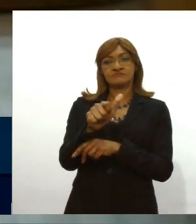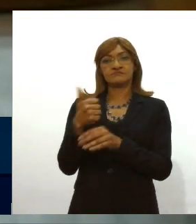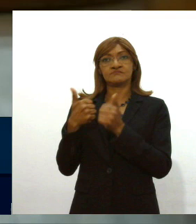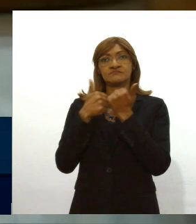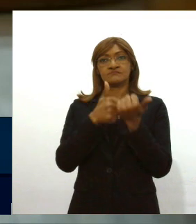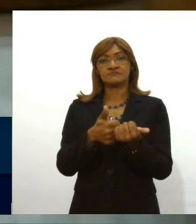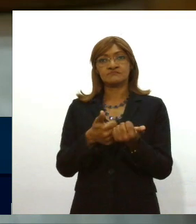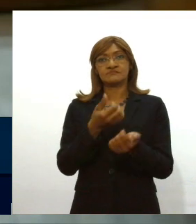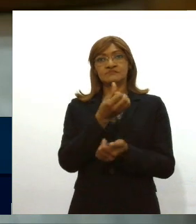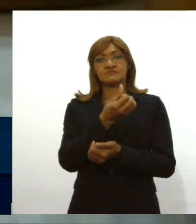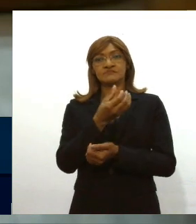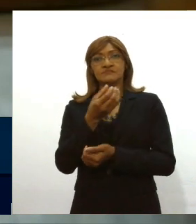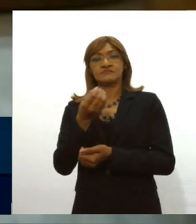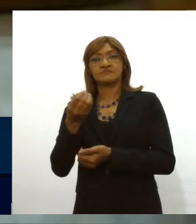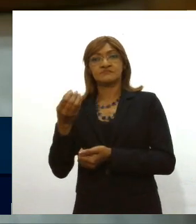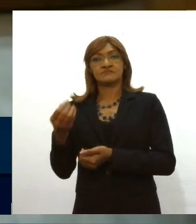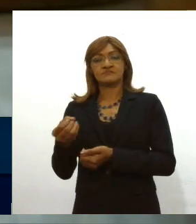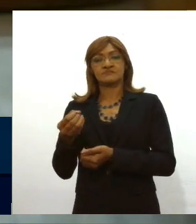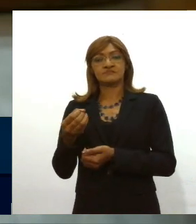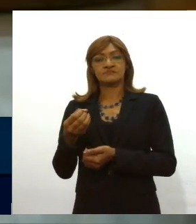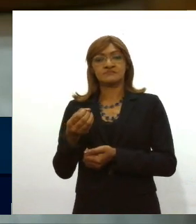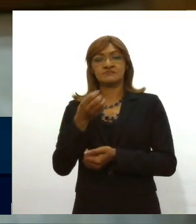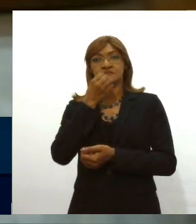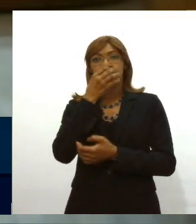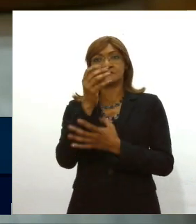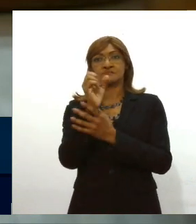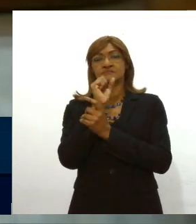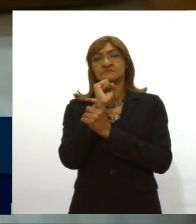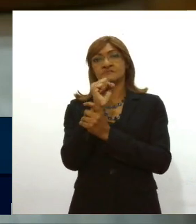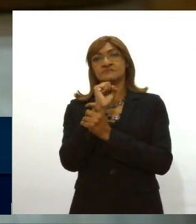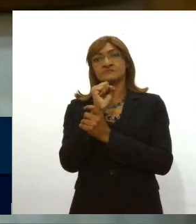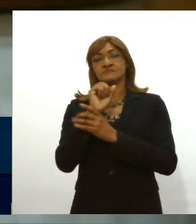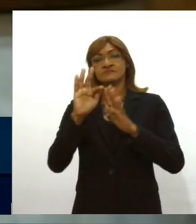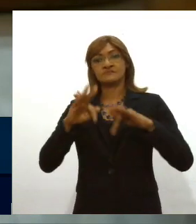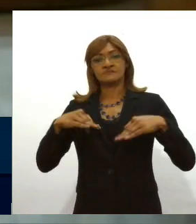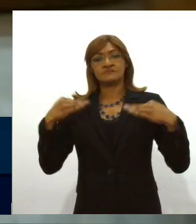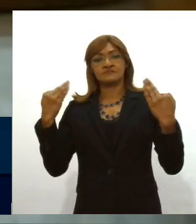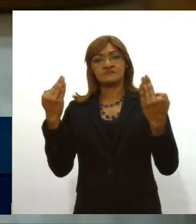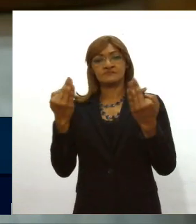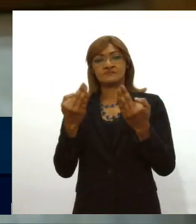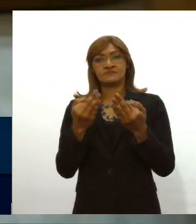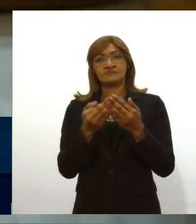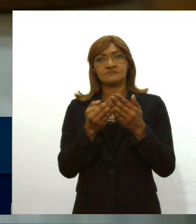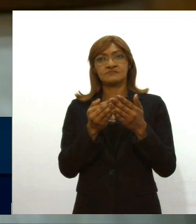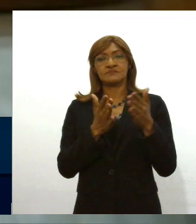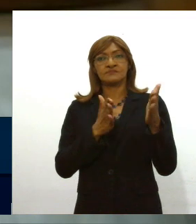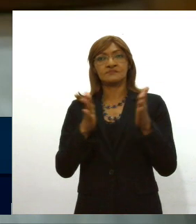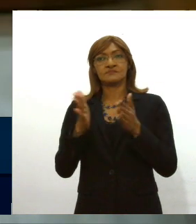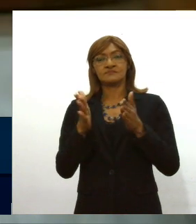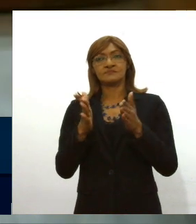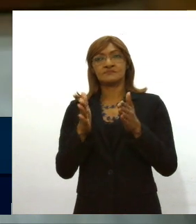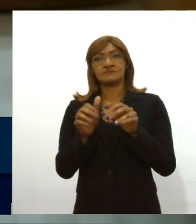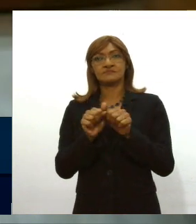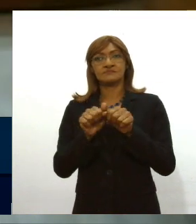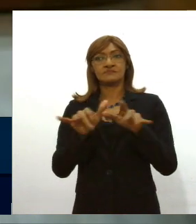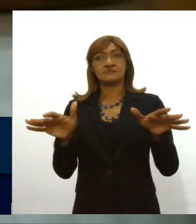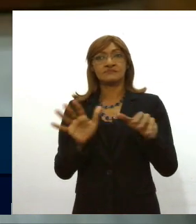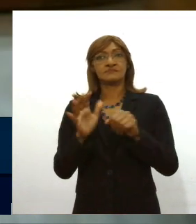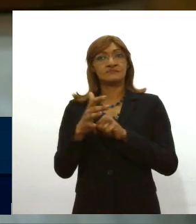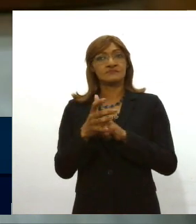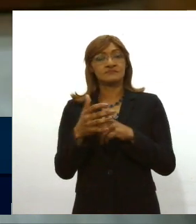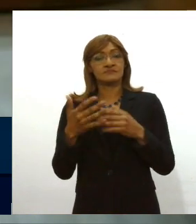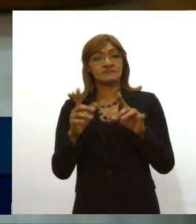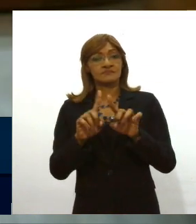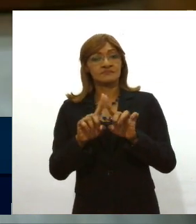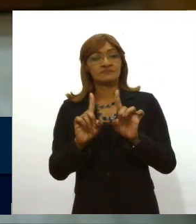substancial que garantiu o sustento das famílias durante o período de pandemia acontece